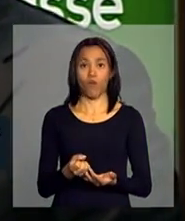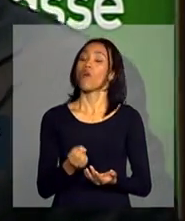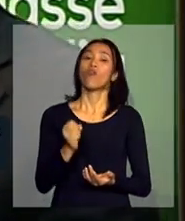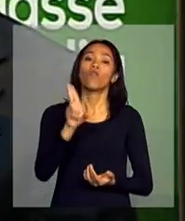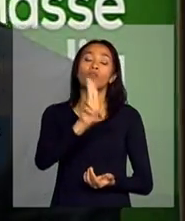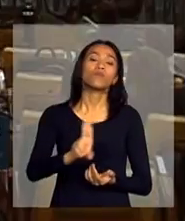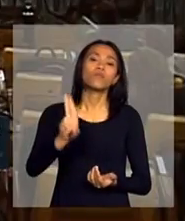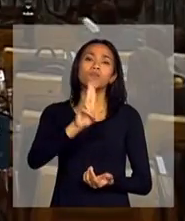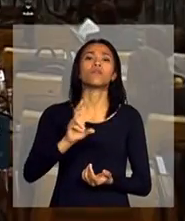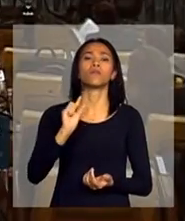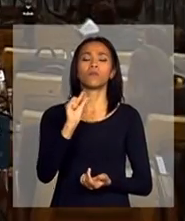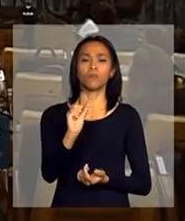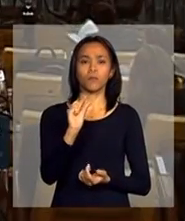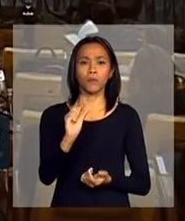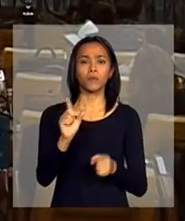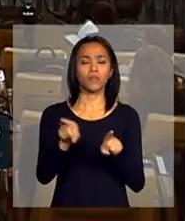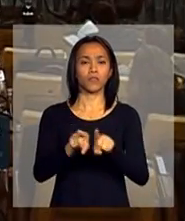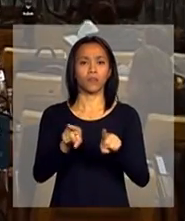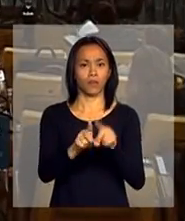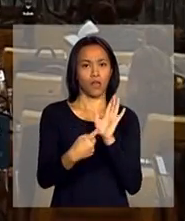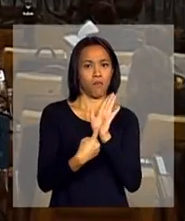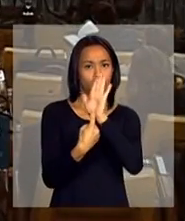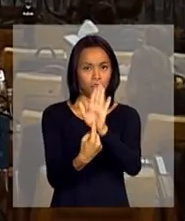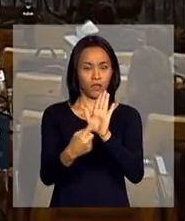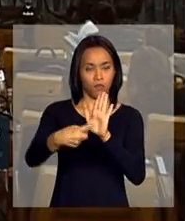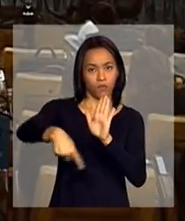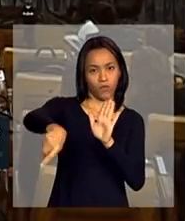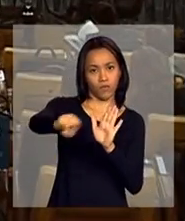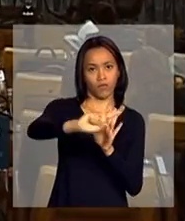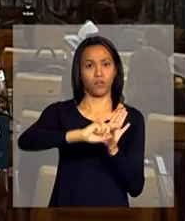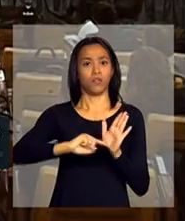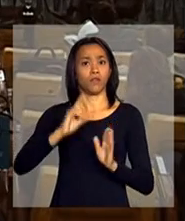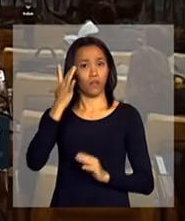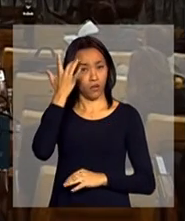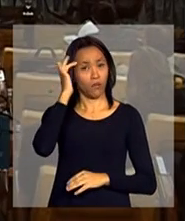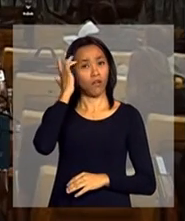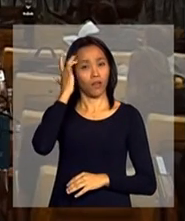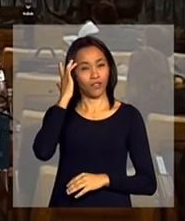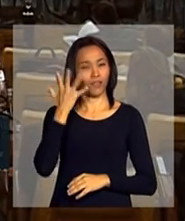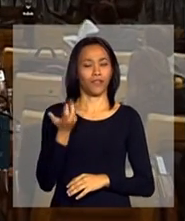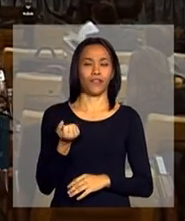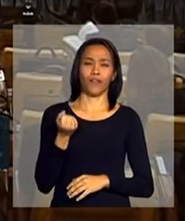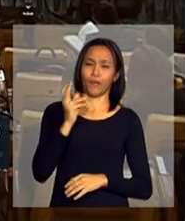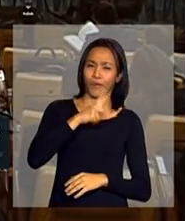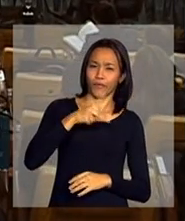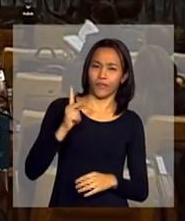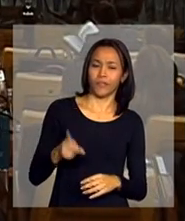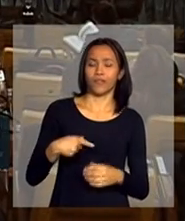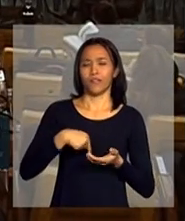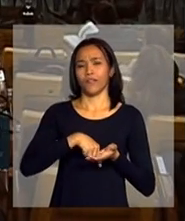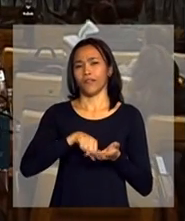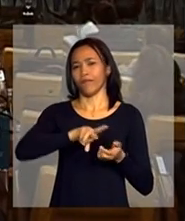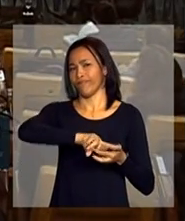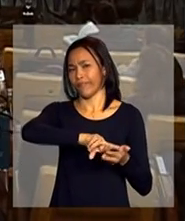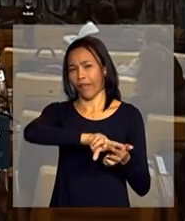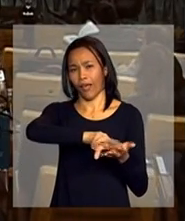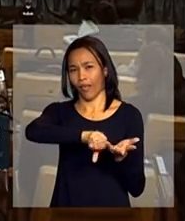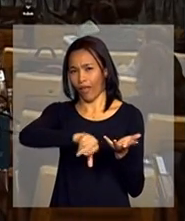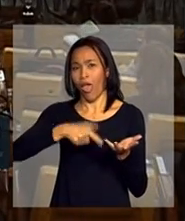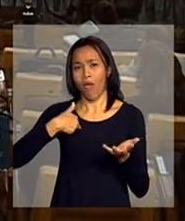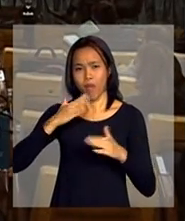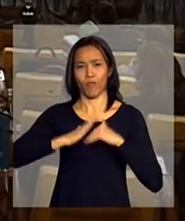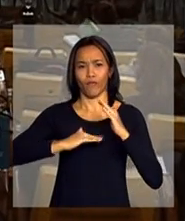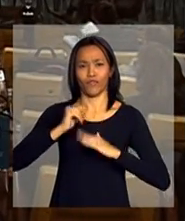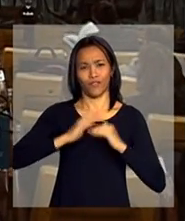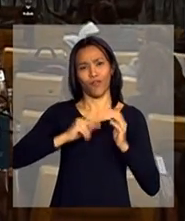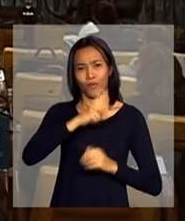um pouco e vou apresentar para vocês, eu acho que o grande momento, vou chamar aqui de professor, etc., e essa é a minha profissão